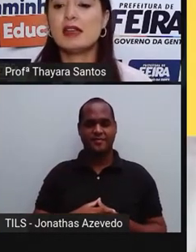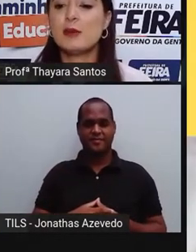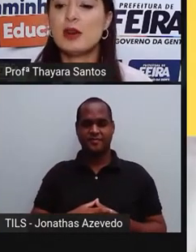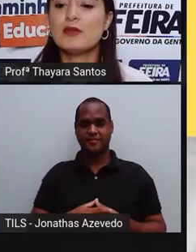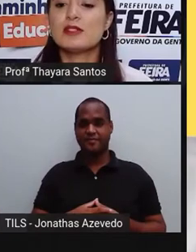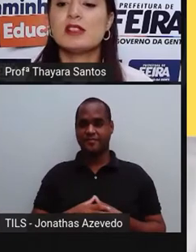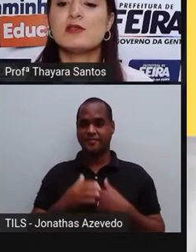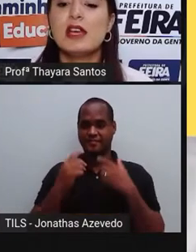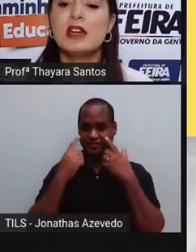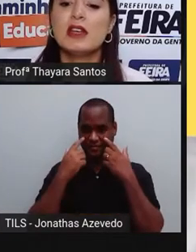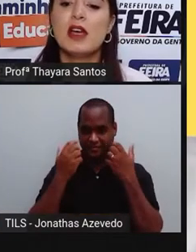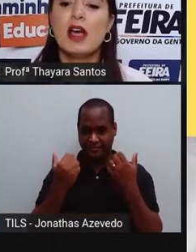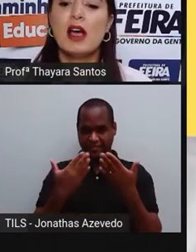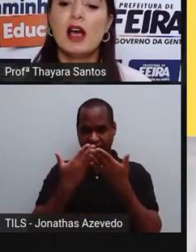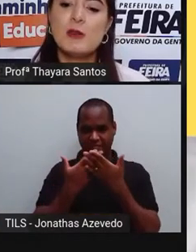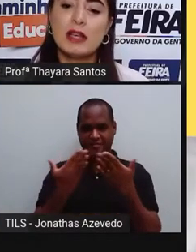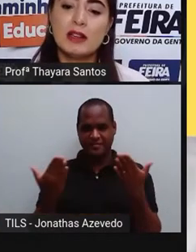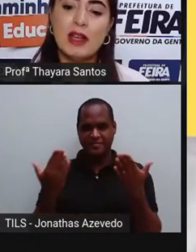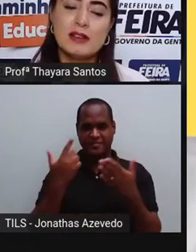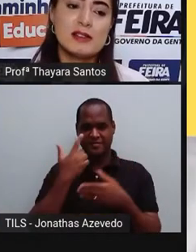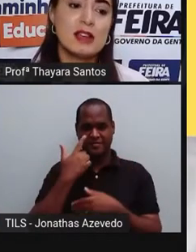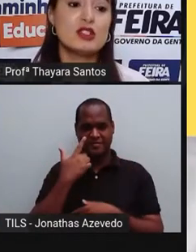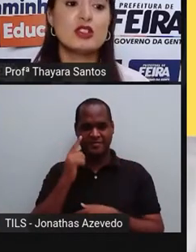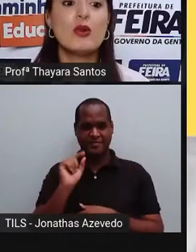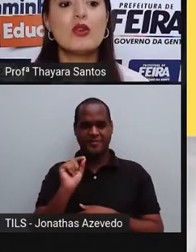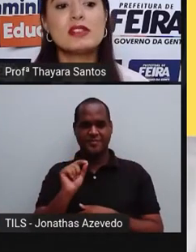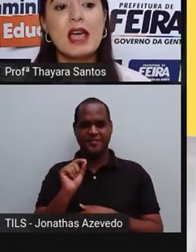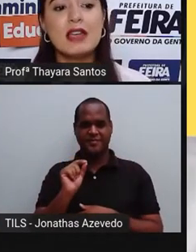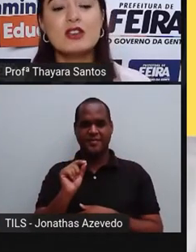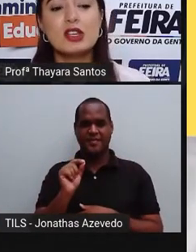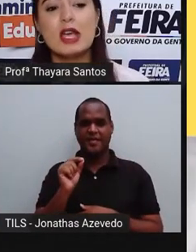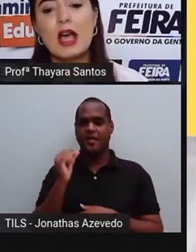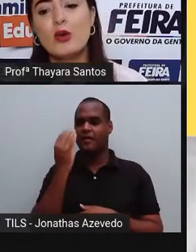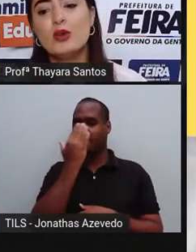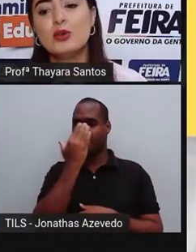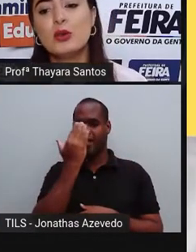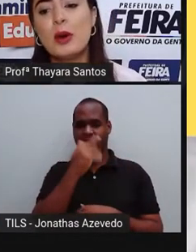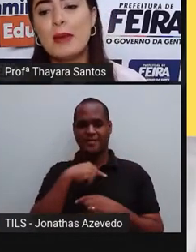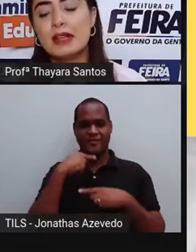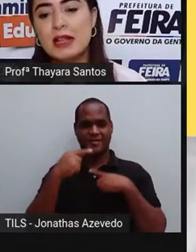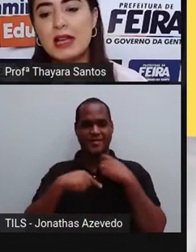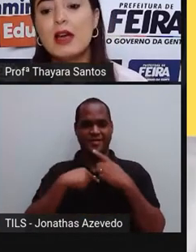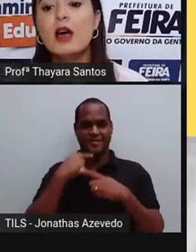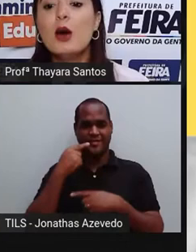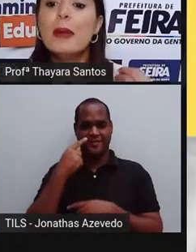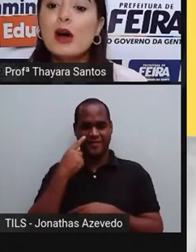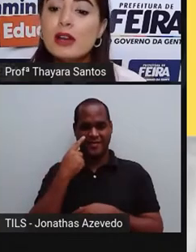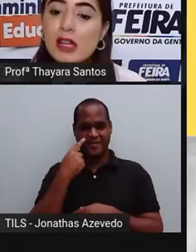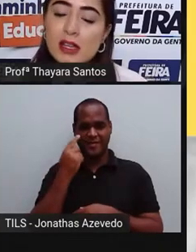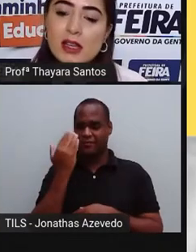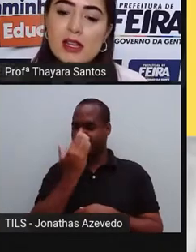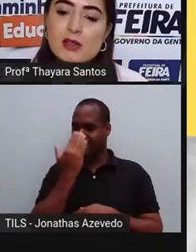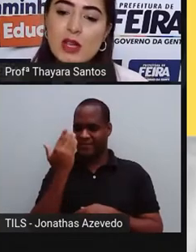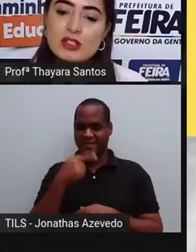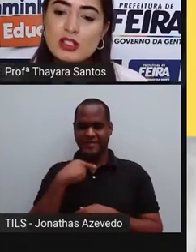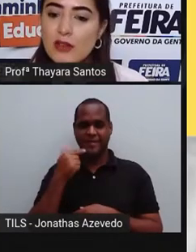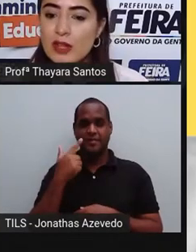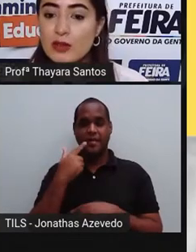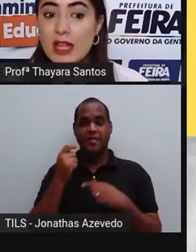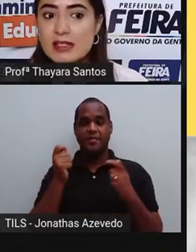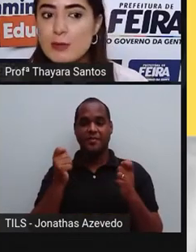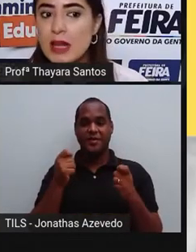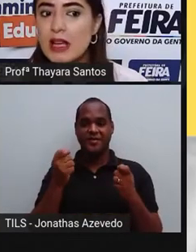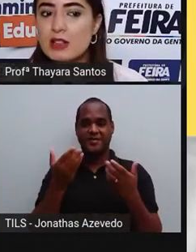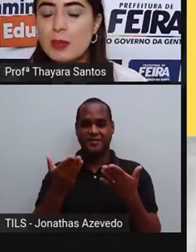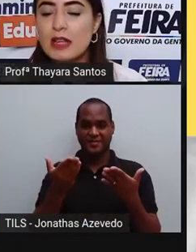Aqui está para vocês verem as bactérias, né? A gente não consegue enxergar o olho nu, a bactéria, porém, isso que a gente está